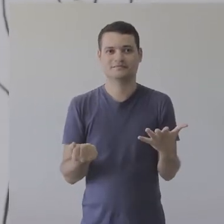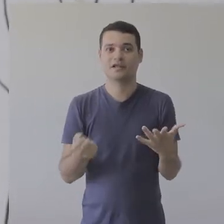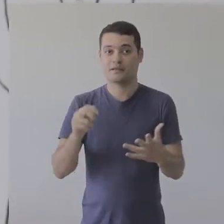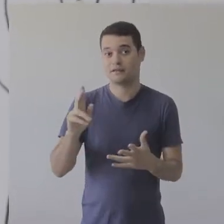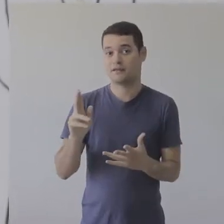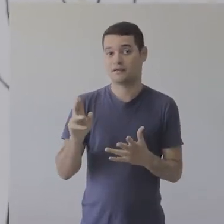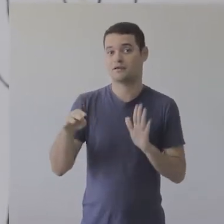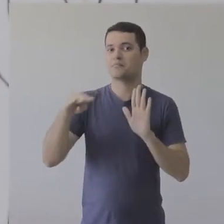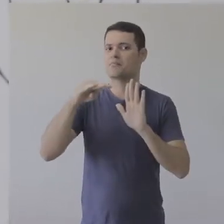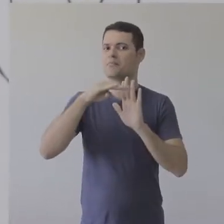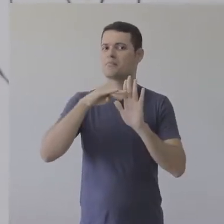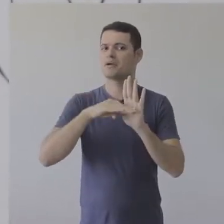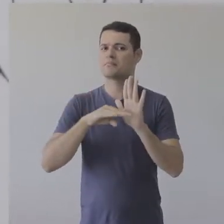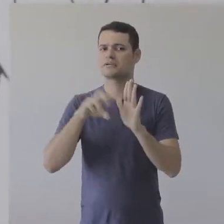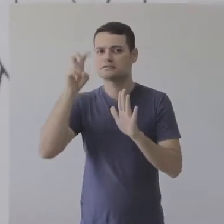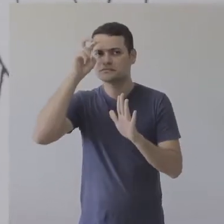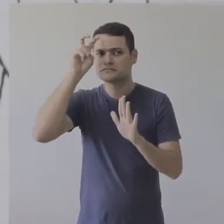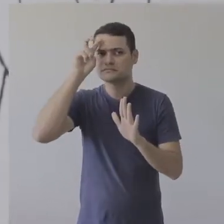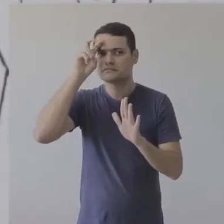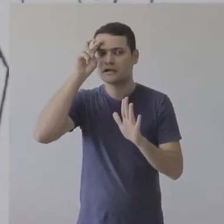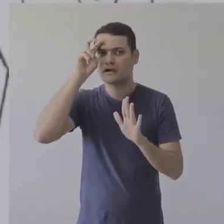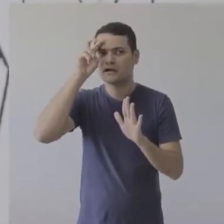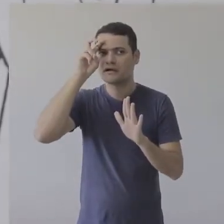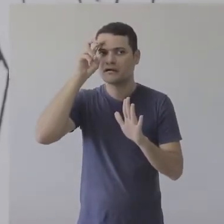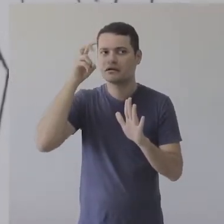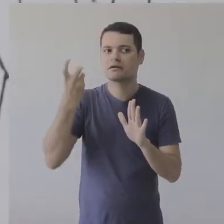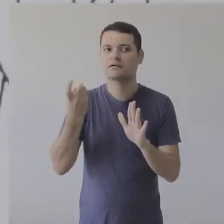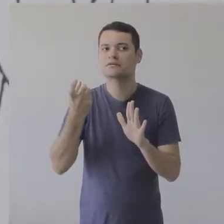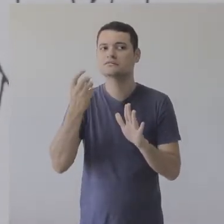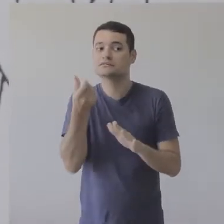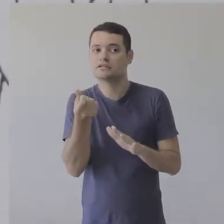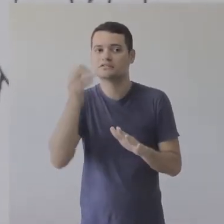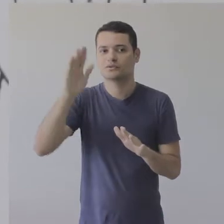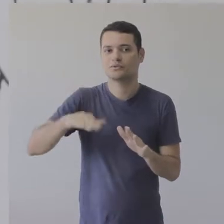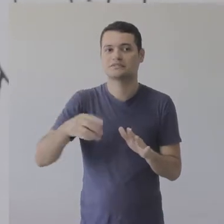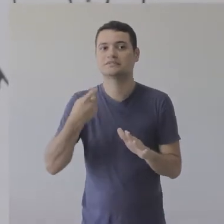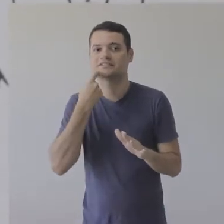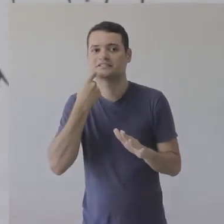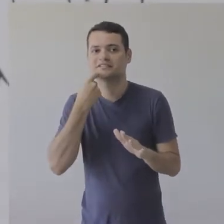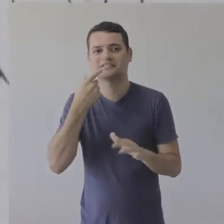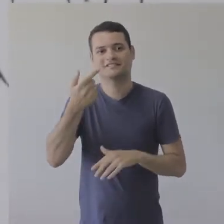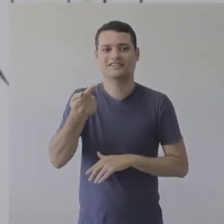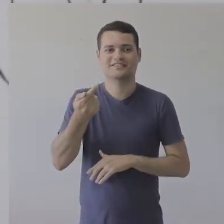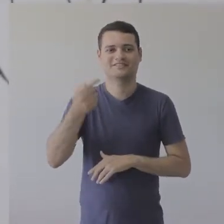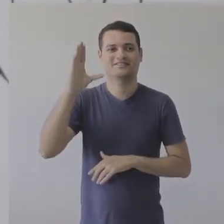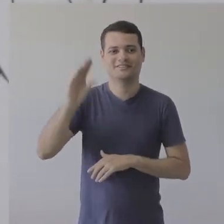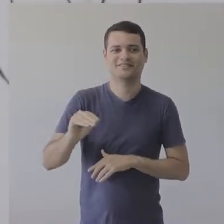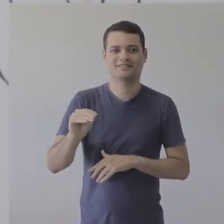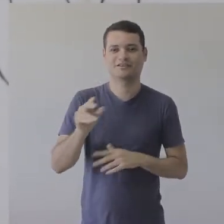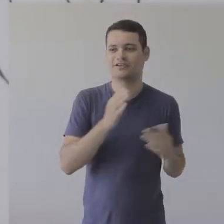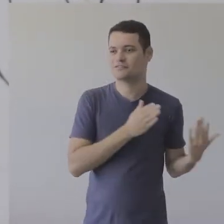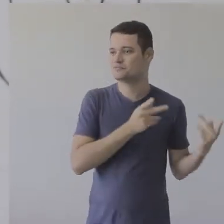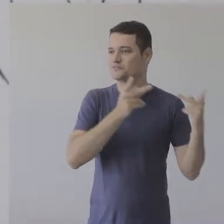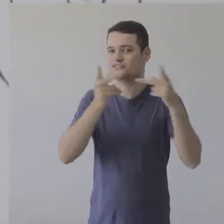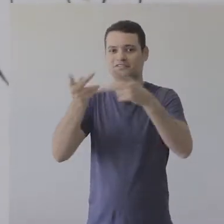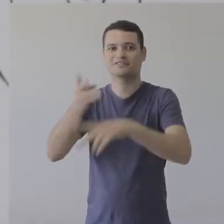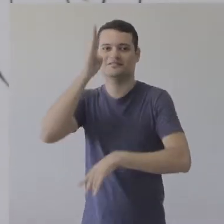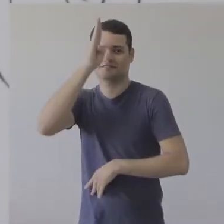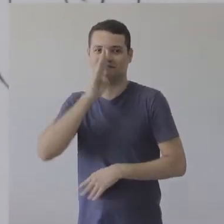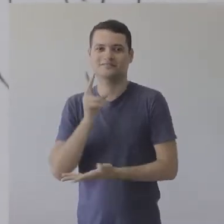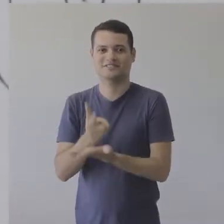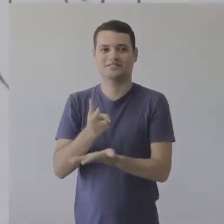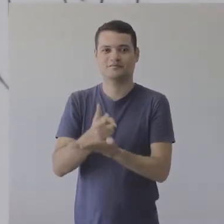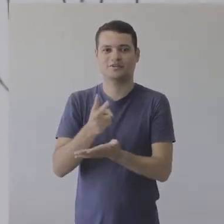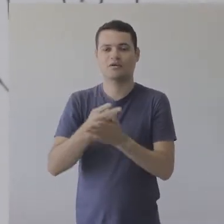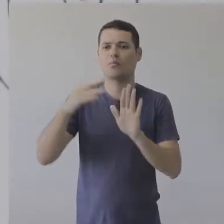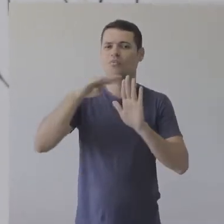público em geral. As sessões acontecem às quintas-feiras, às seis horas da noite, e às sextas-feiras, às sete horas. E a entrada é